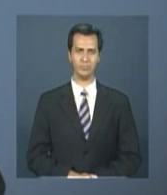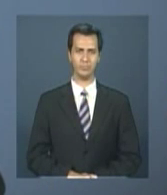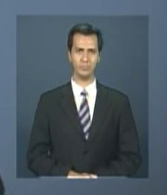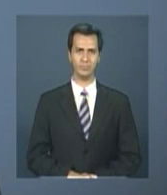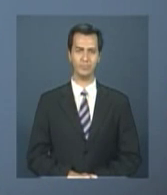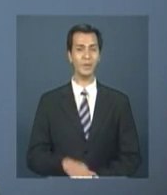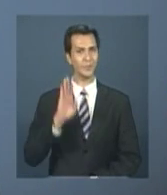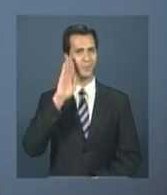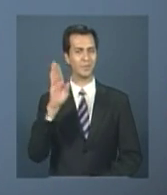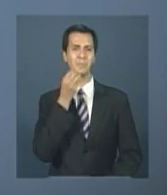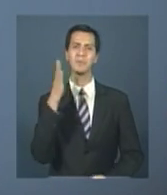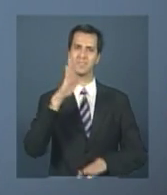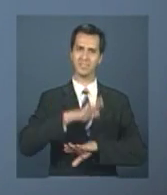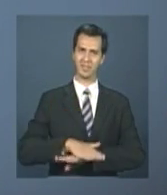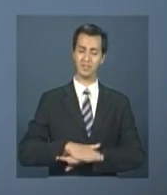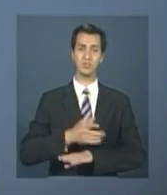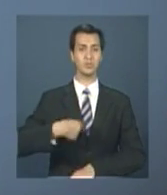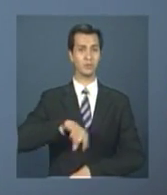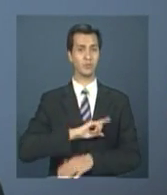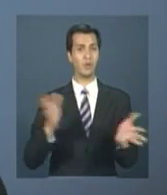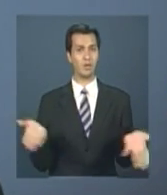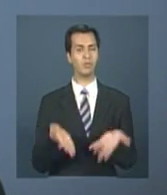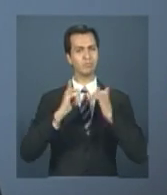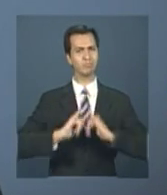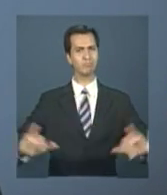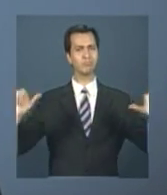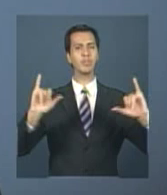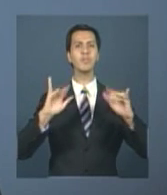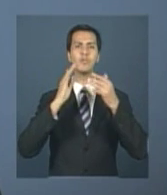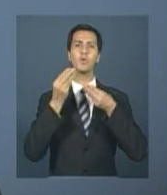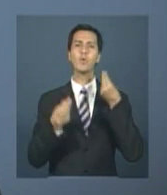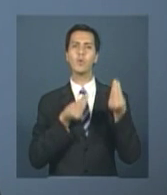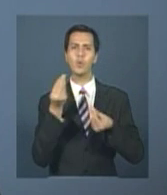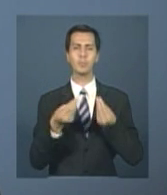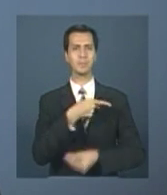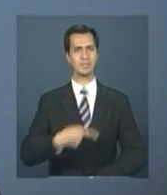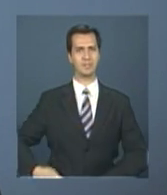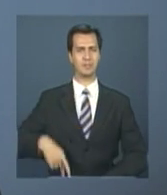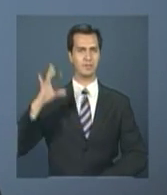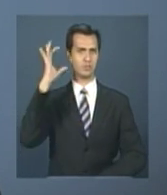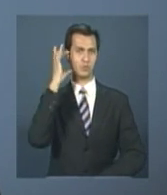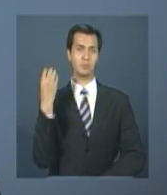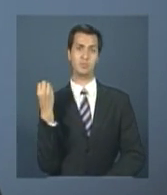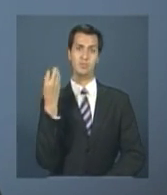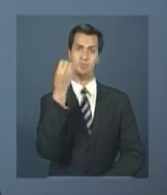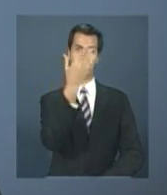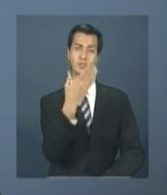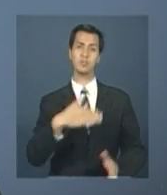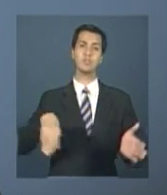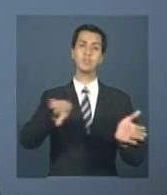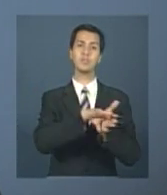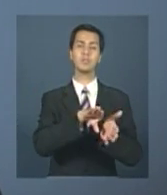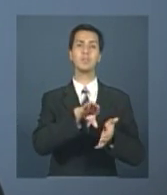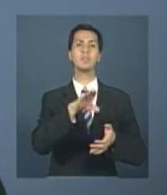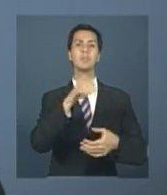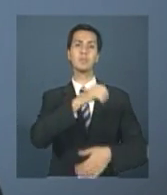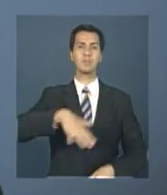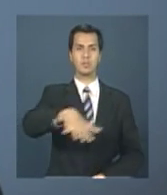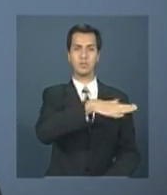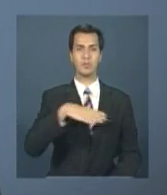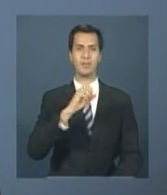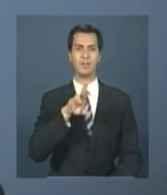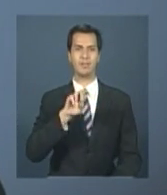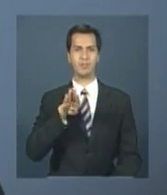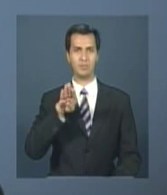Olá, boa tarde. Vamos a mais um boletim com informações sobre a viagem da presidenta Dilma Rousseff ao Caribe. A